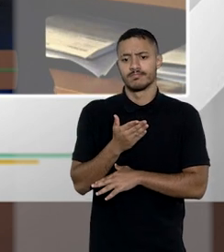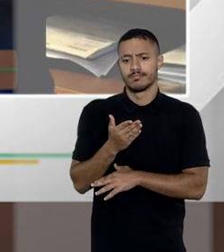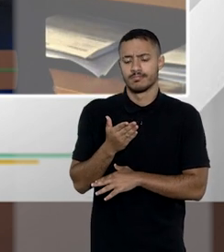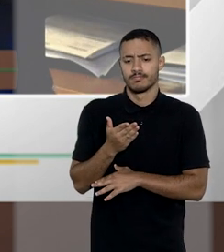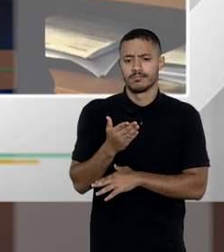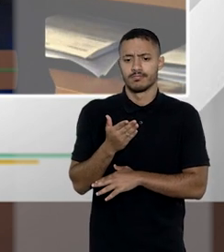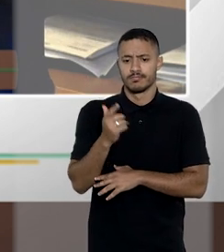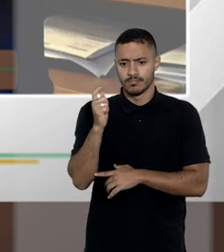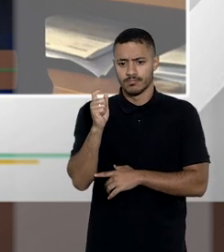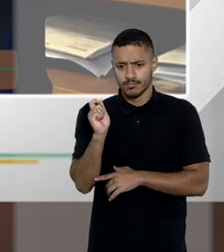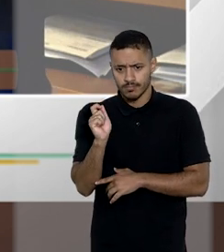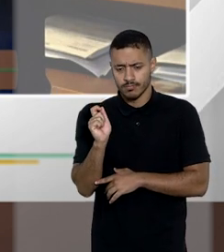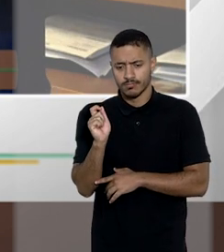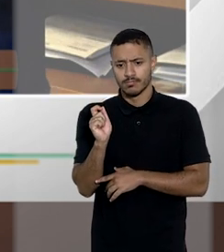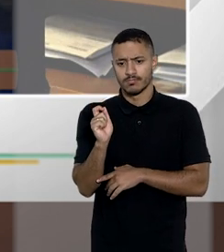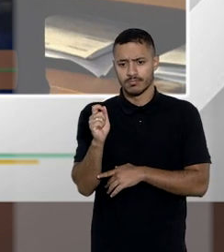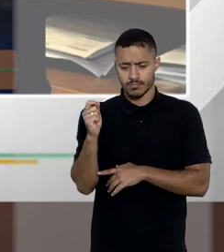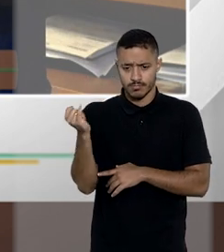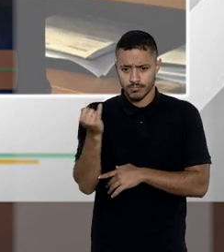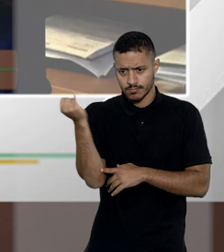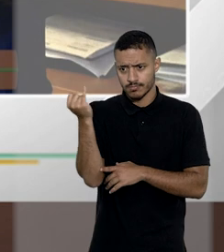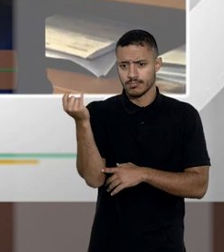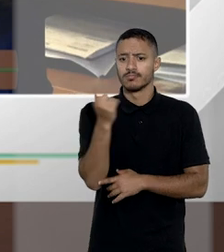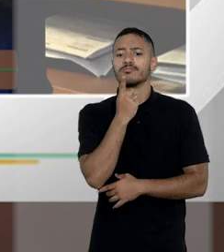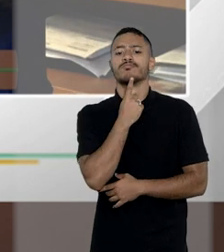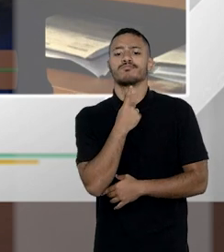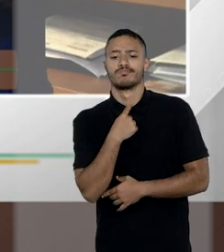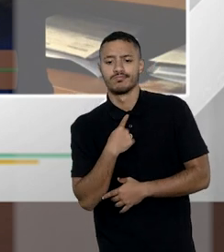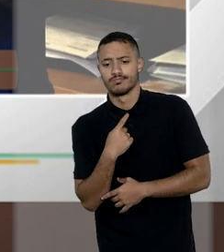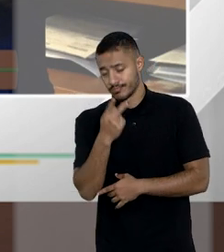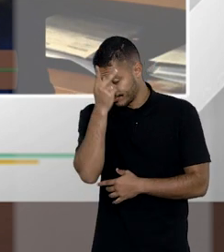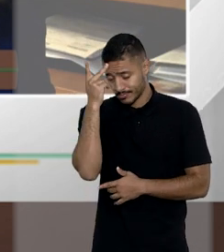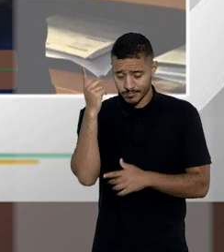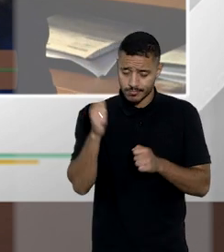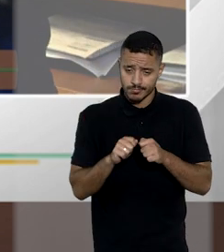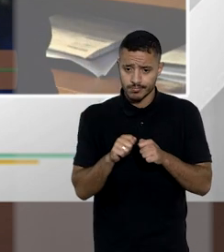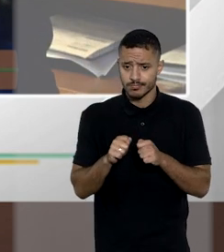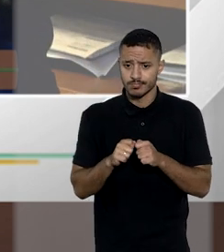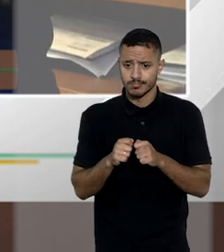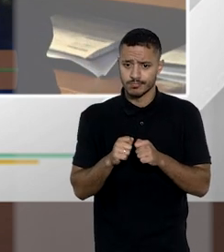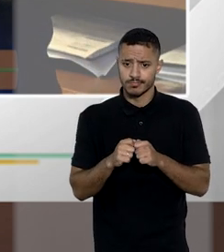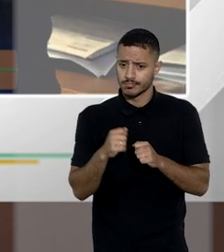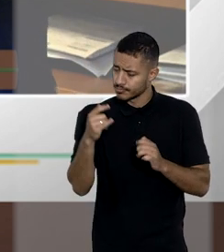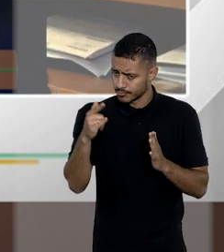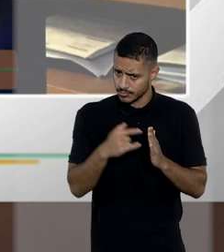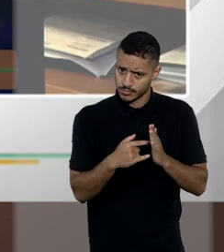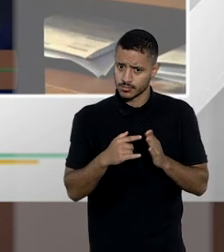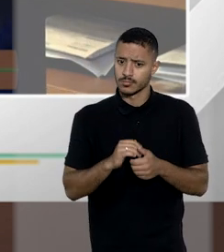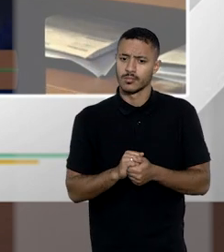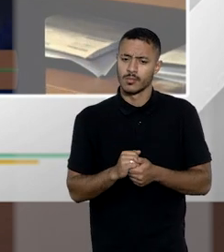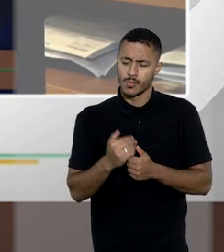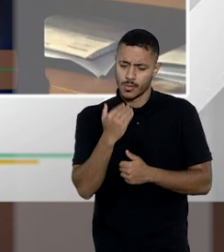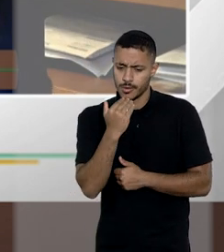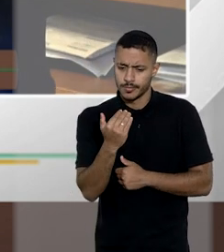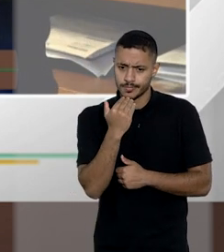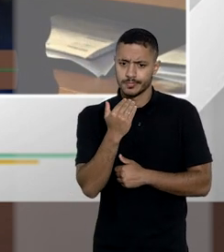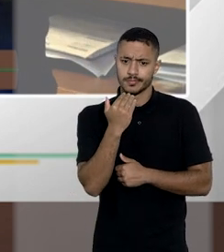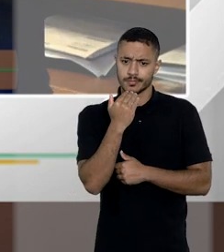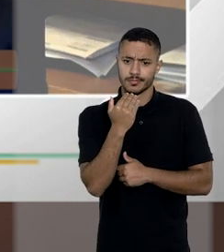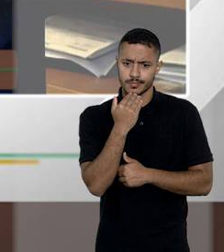terminada cabal de que o que importa é a vontade do testador e portanto as exigências